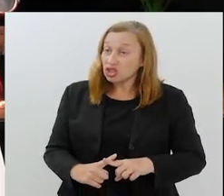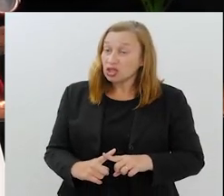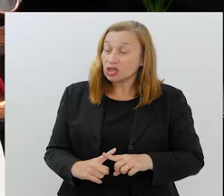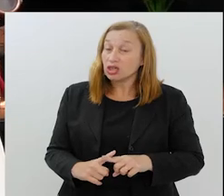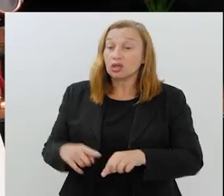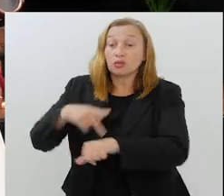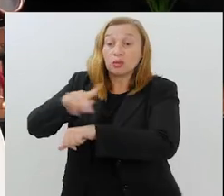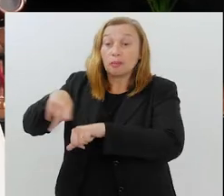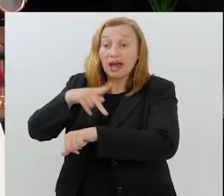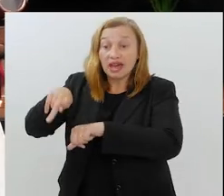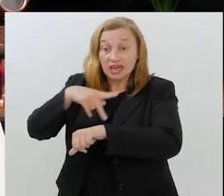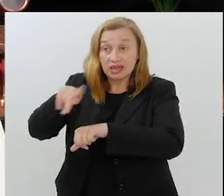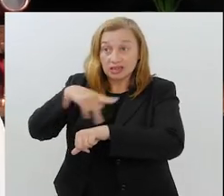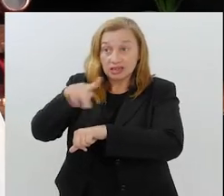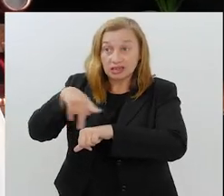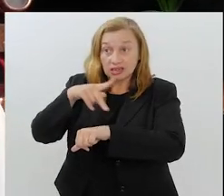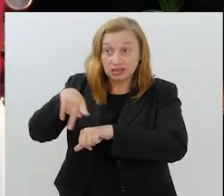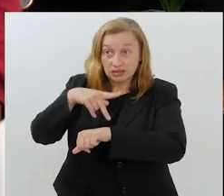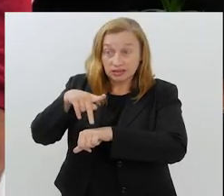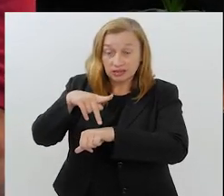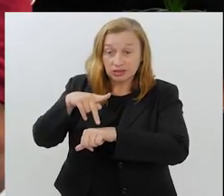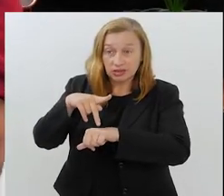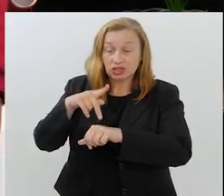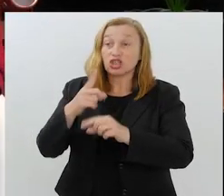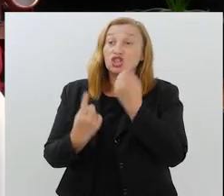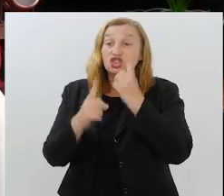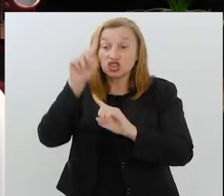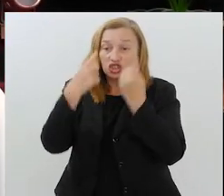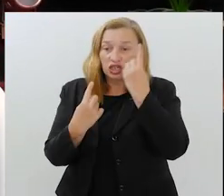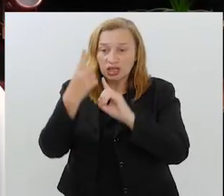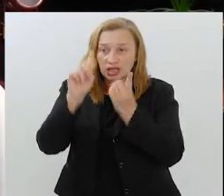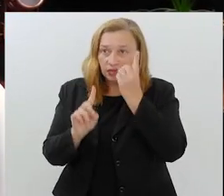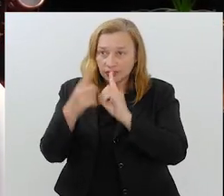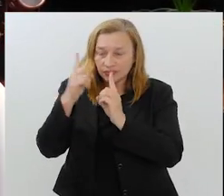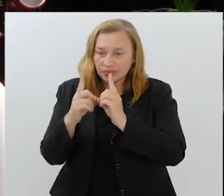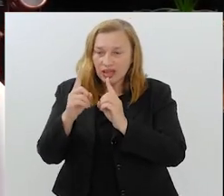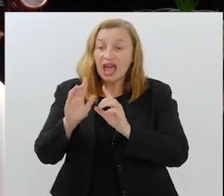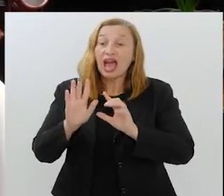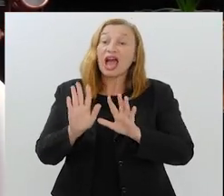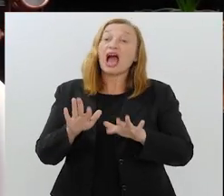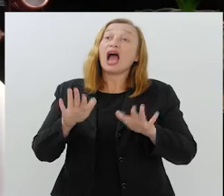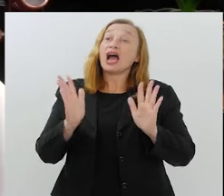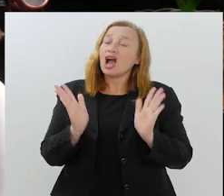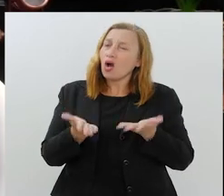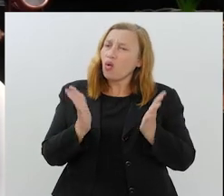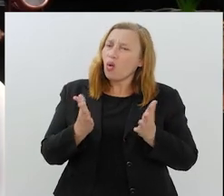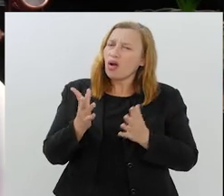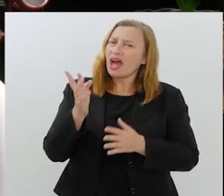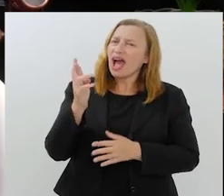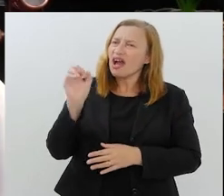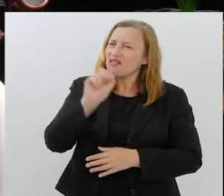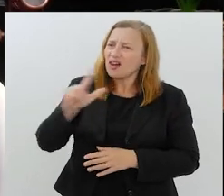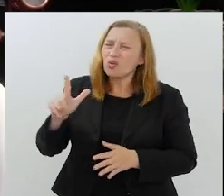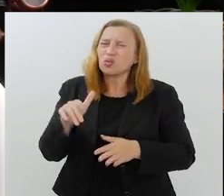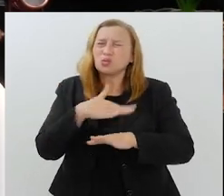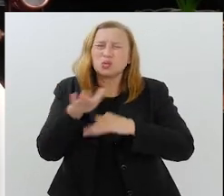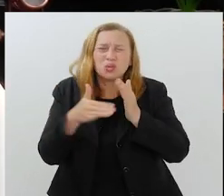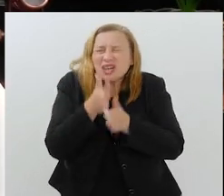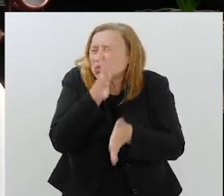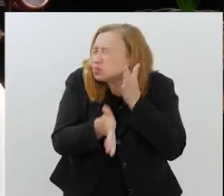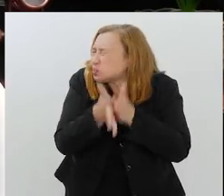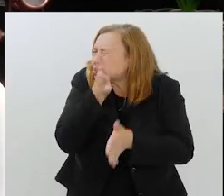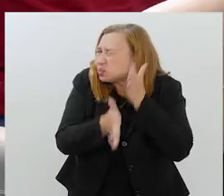É aquela questão de translado, engarrafamento e tudo mais. E aí, Rafael, será que por toda essa